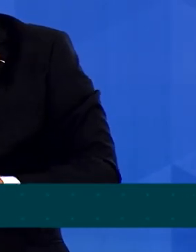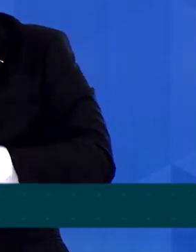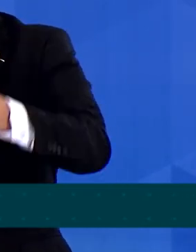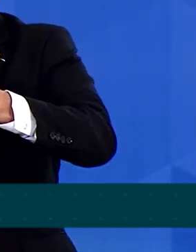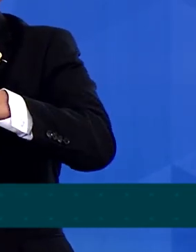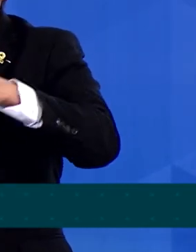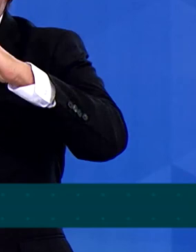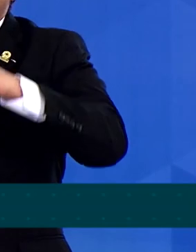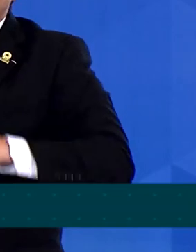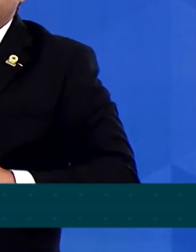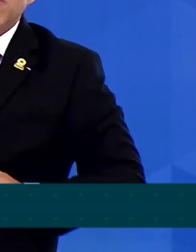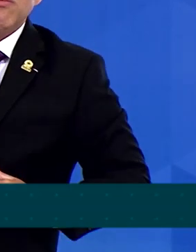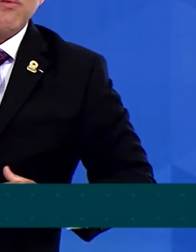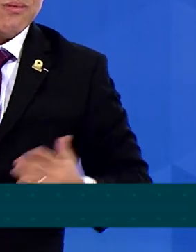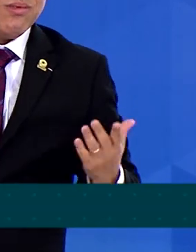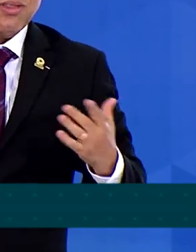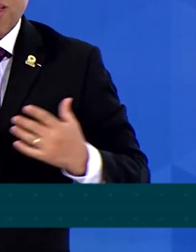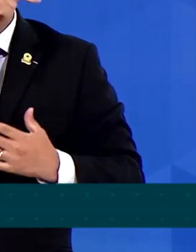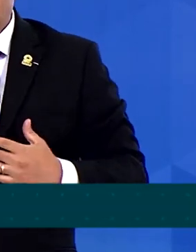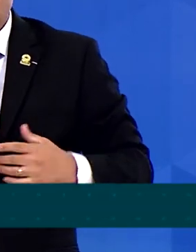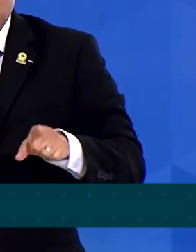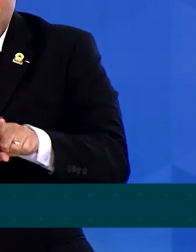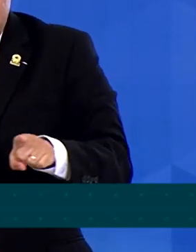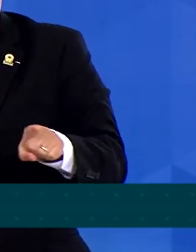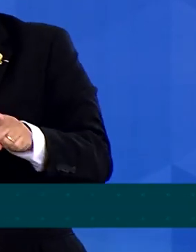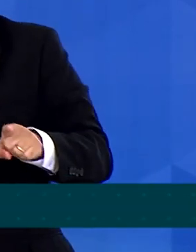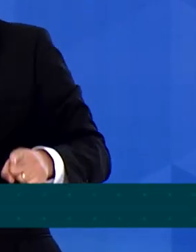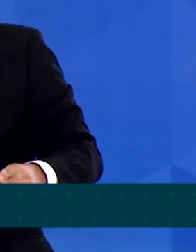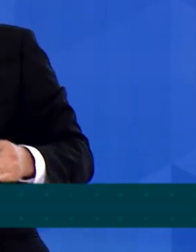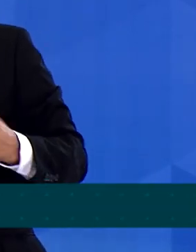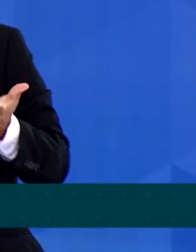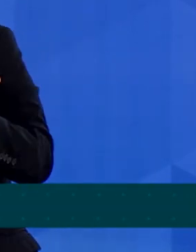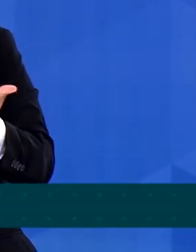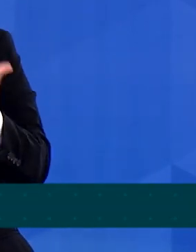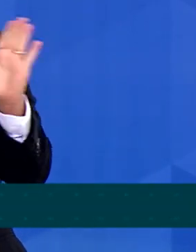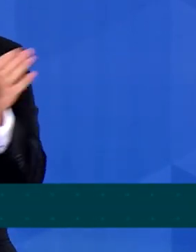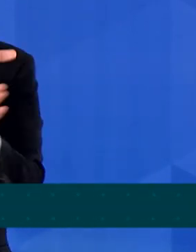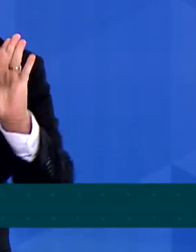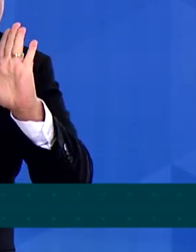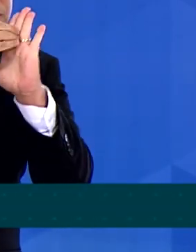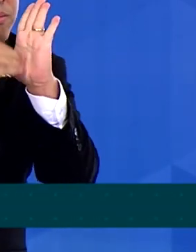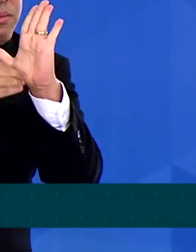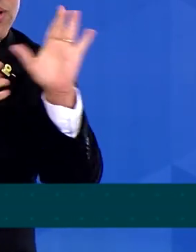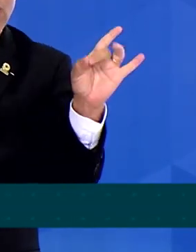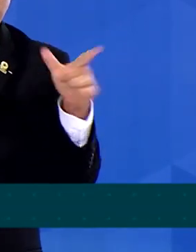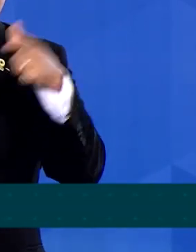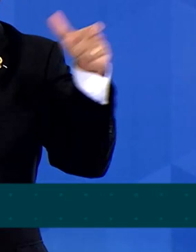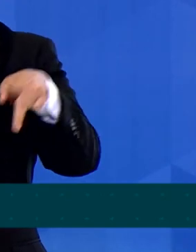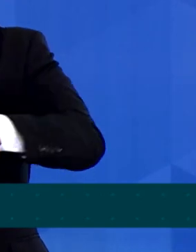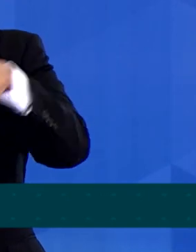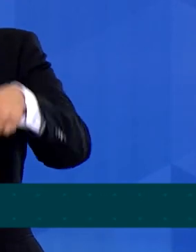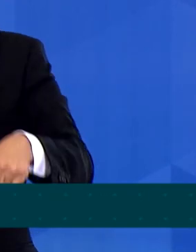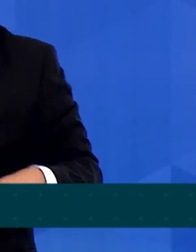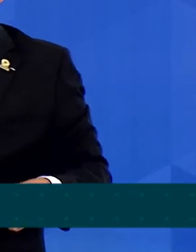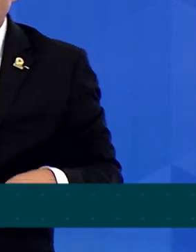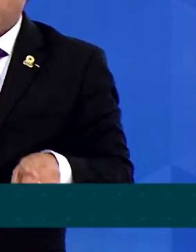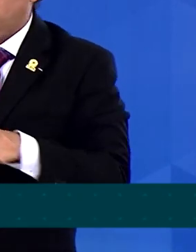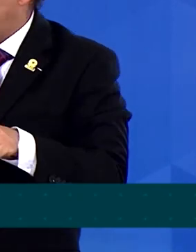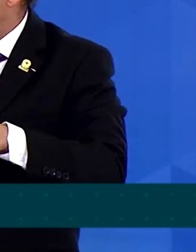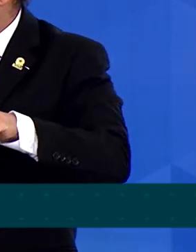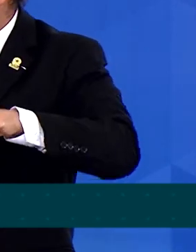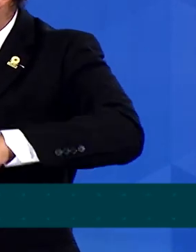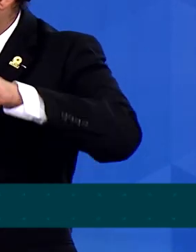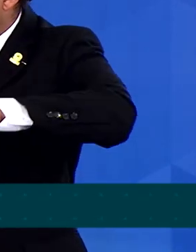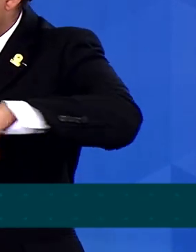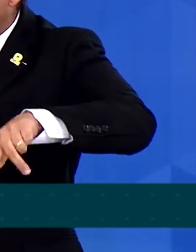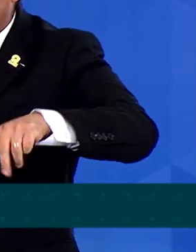acolhimento. Além dessas ações, elaboramos cartilhas de informação para o grande público, materiais de orientação aos operadores do sistema de garantia